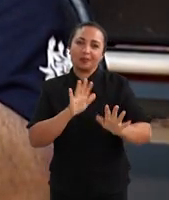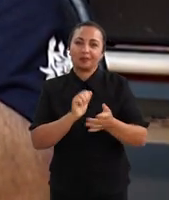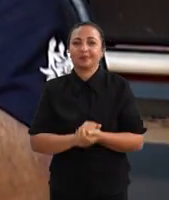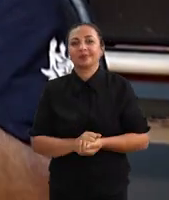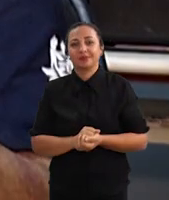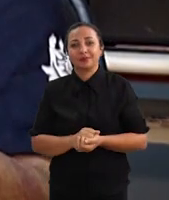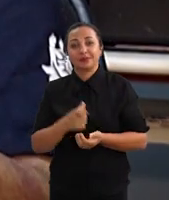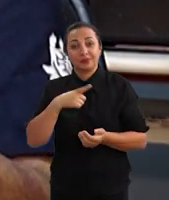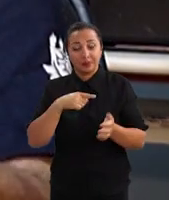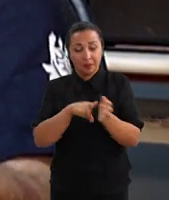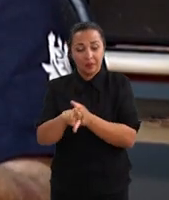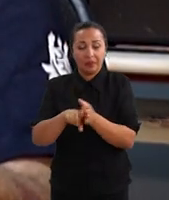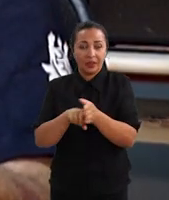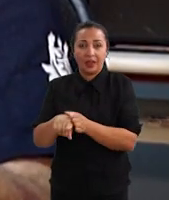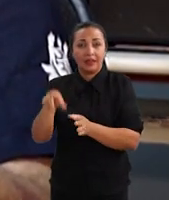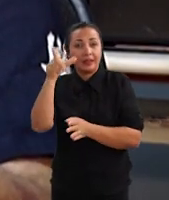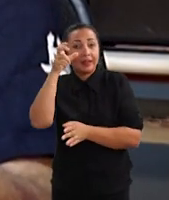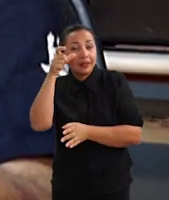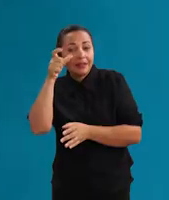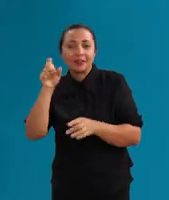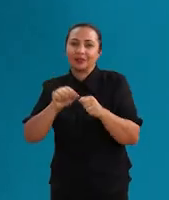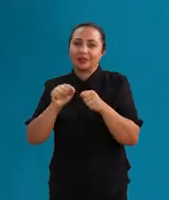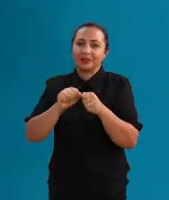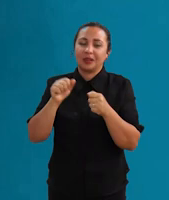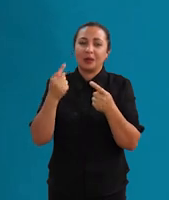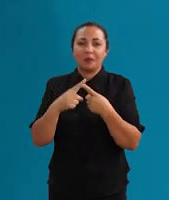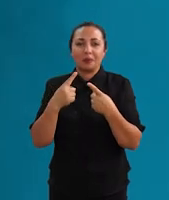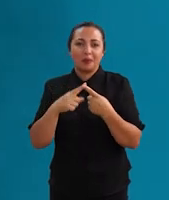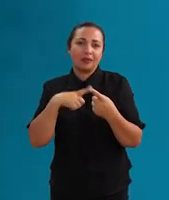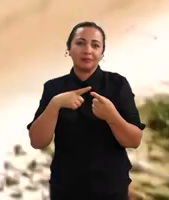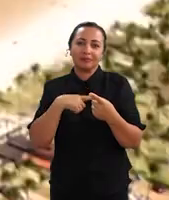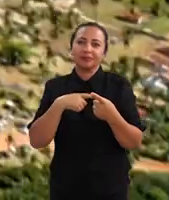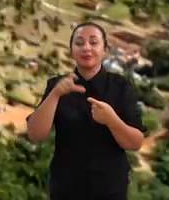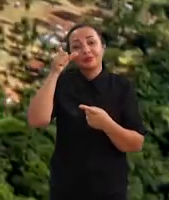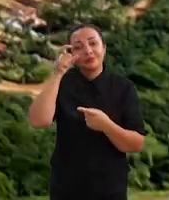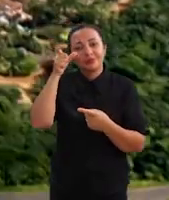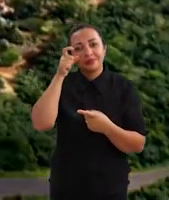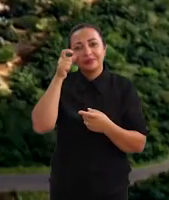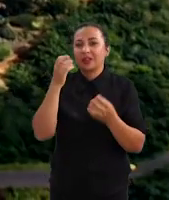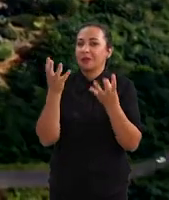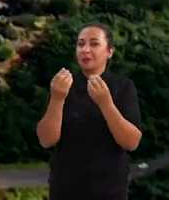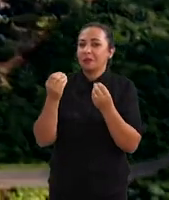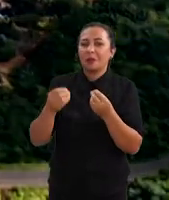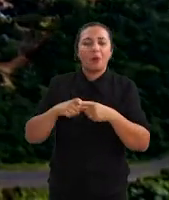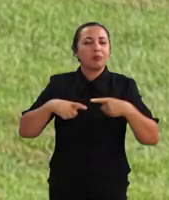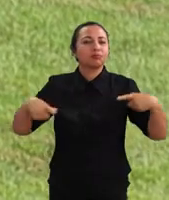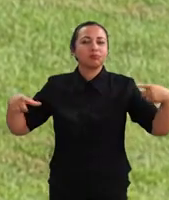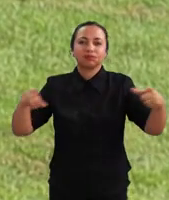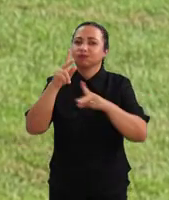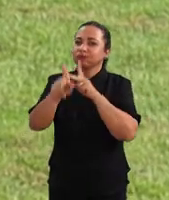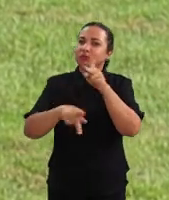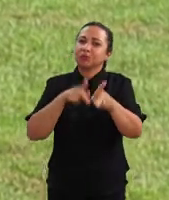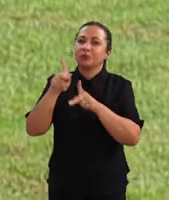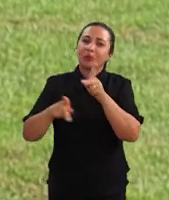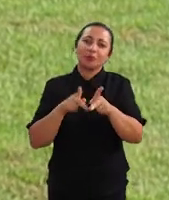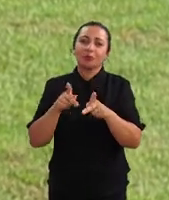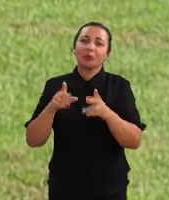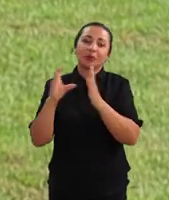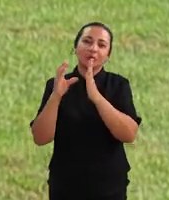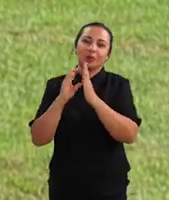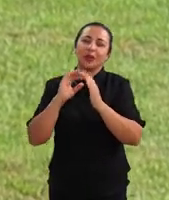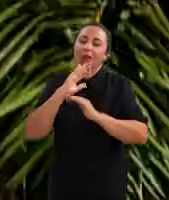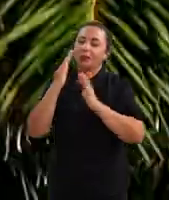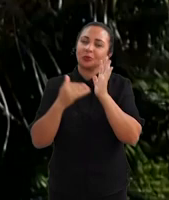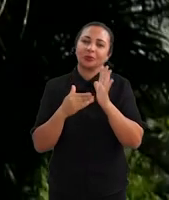são superinteressantes de fazer porque tem um interesse muito grande da população, da comunidade em geral.